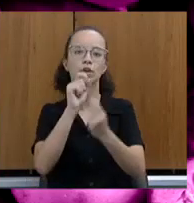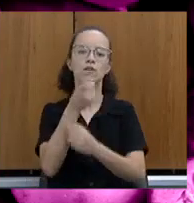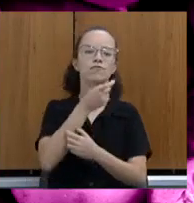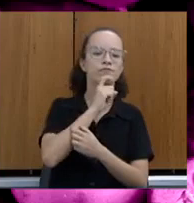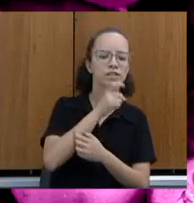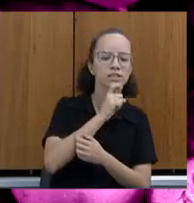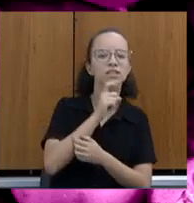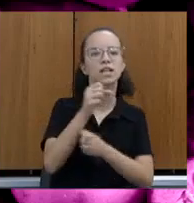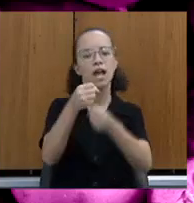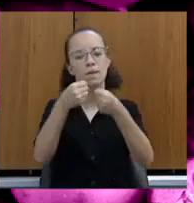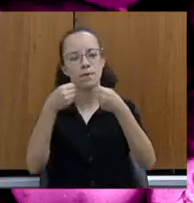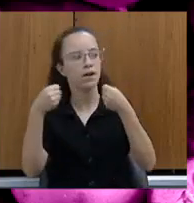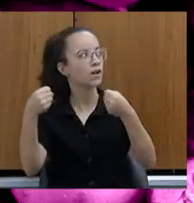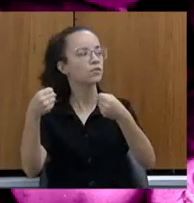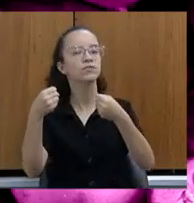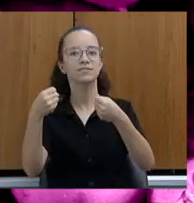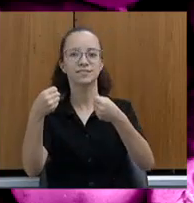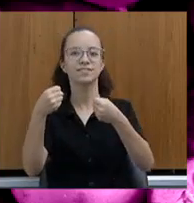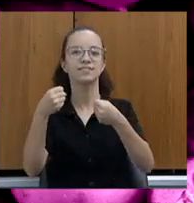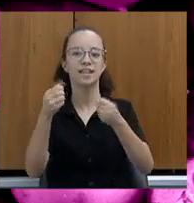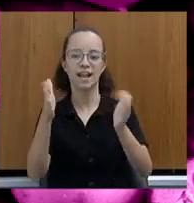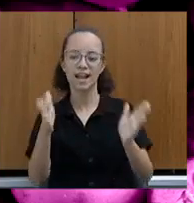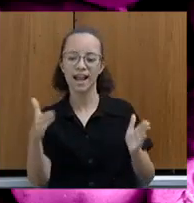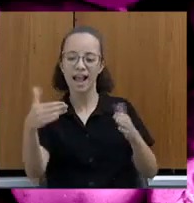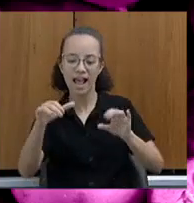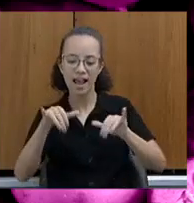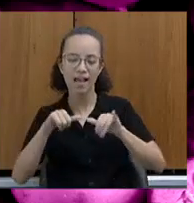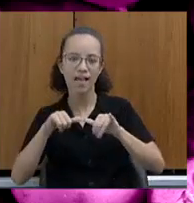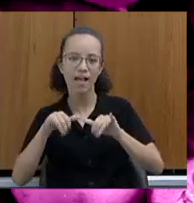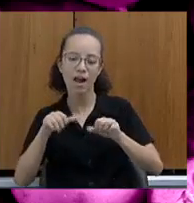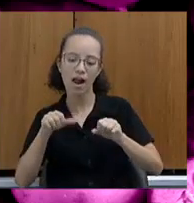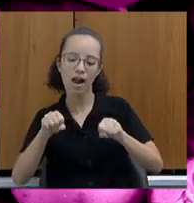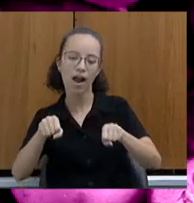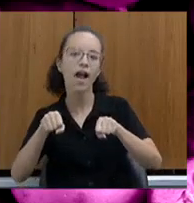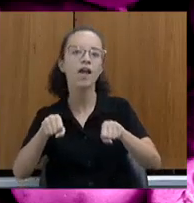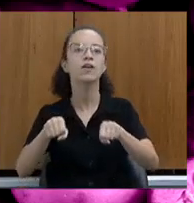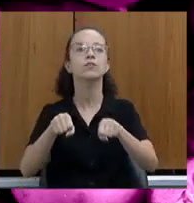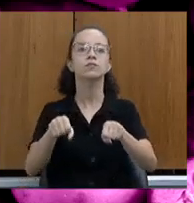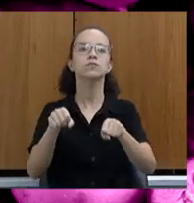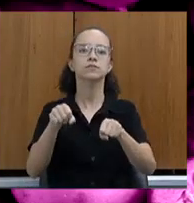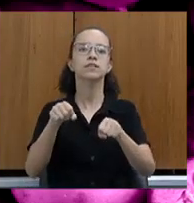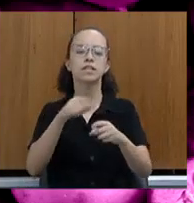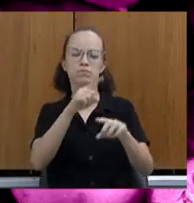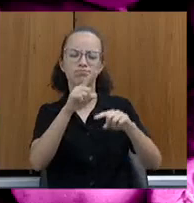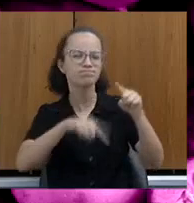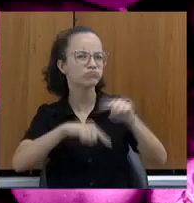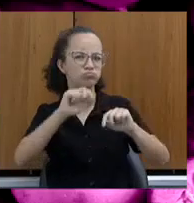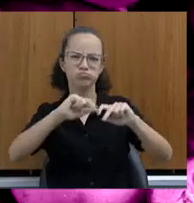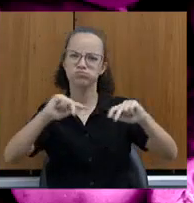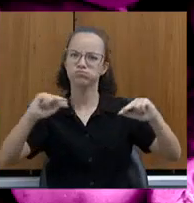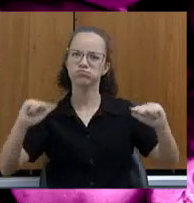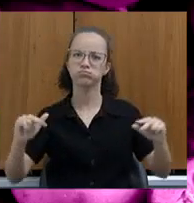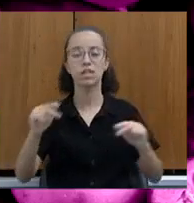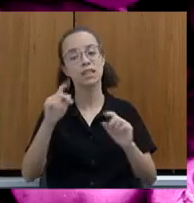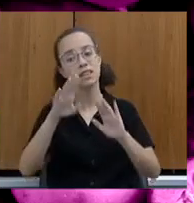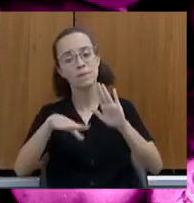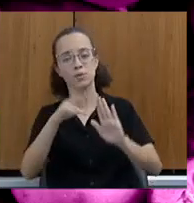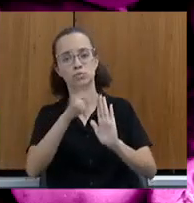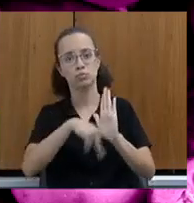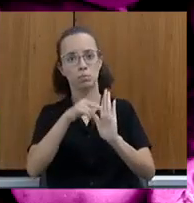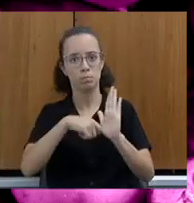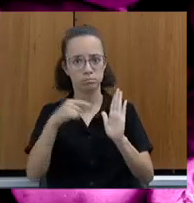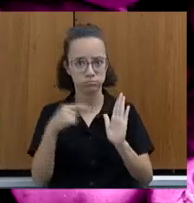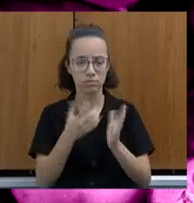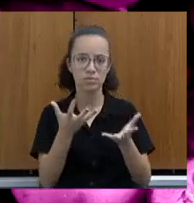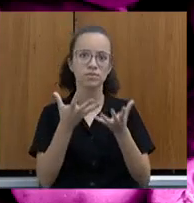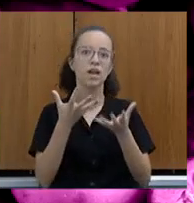armários, caixas, carrinhos de mão e outros itens a depender do plano de trabalho do município. E aqui eu